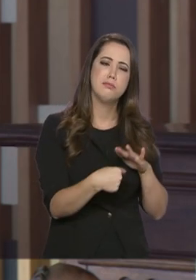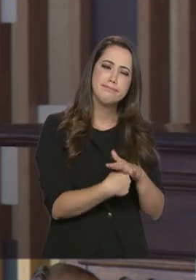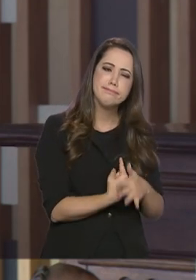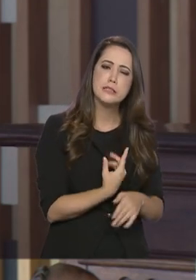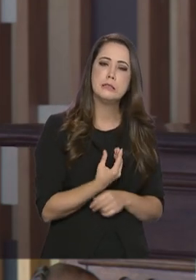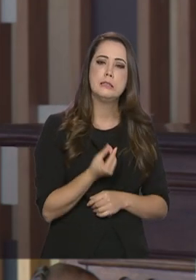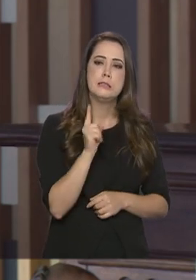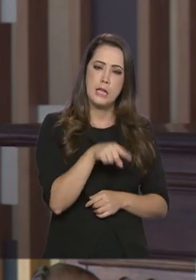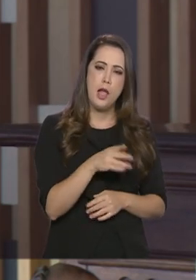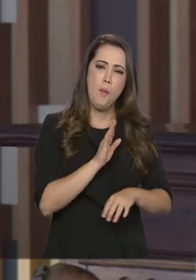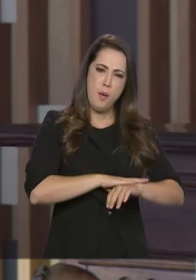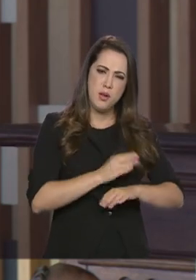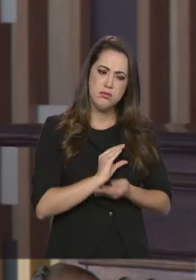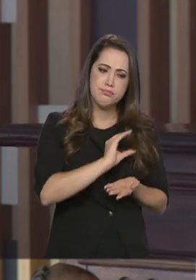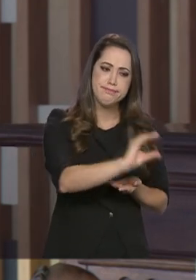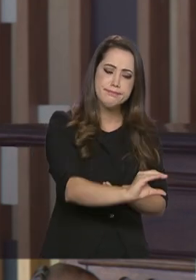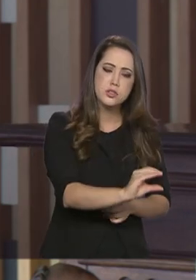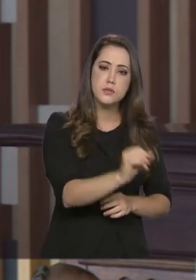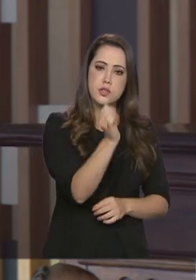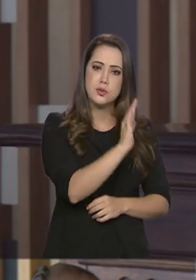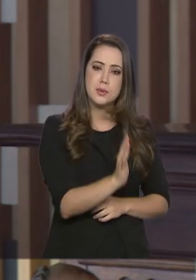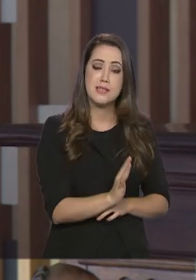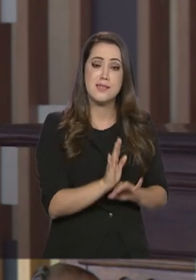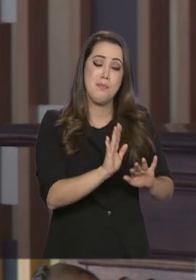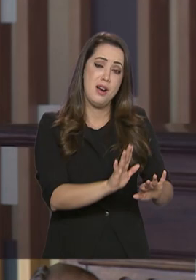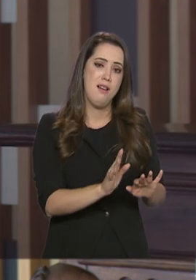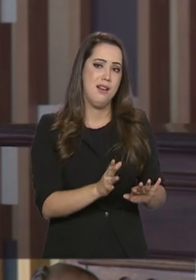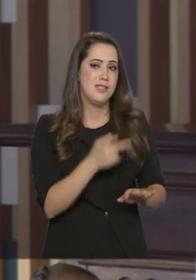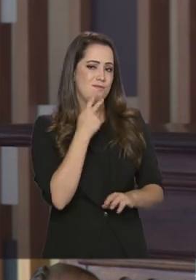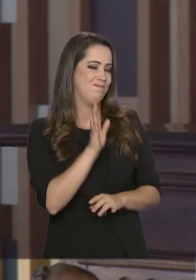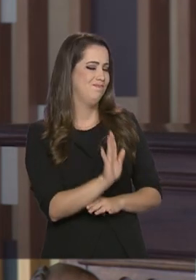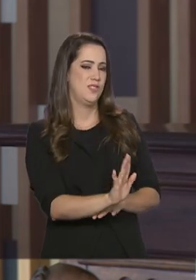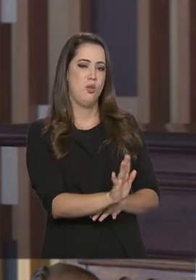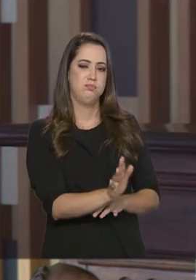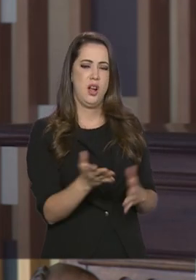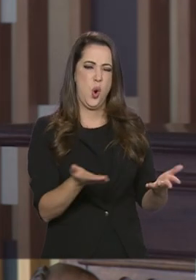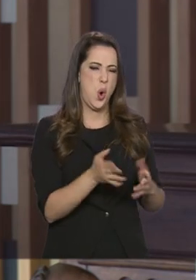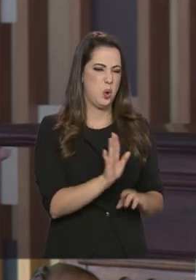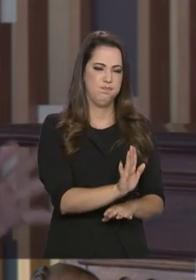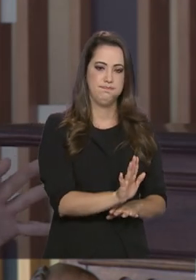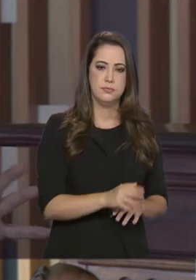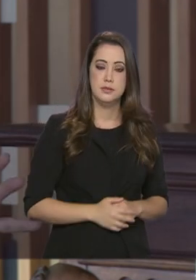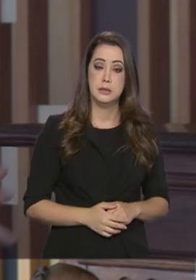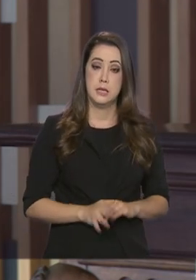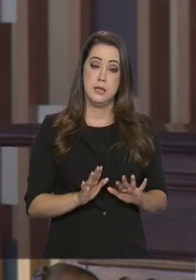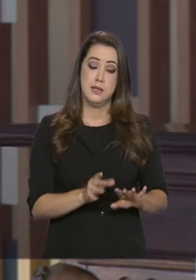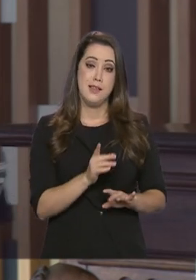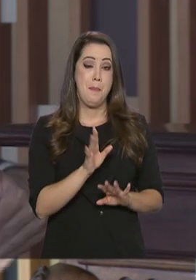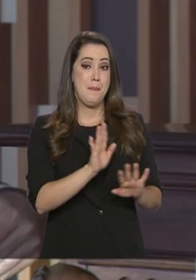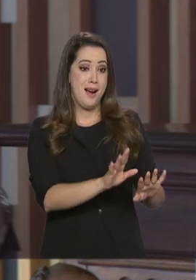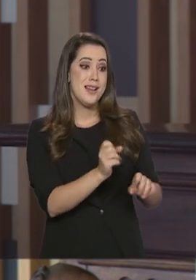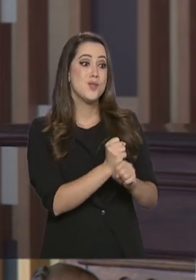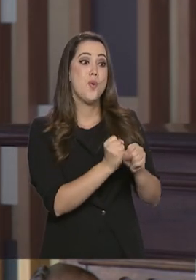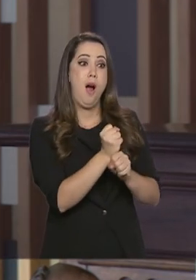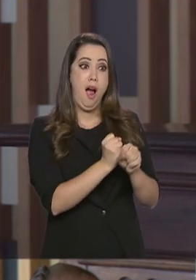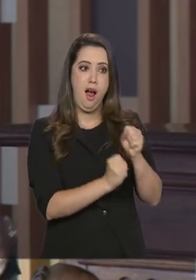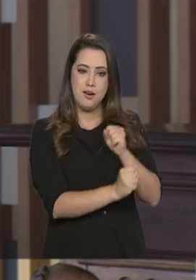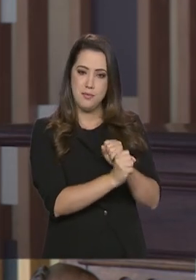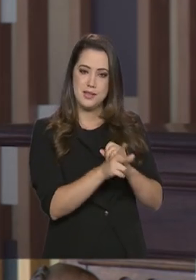se é o momento de investir no Brasil. E sempre... Não, ainda não é o momento. Ainda não é o momento. No ano passado, agora